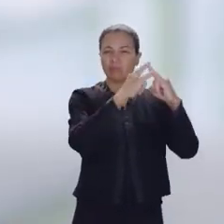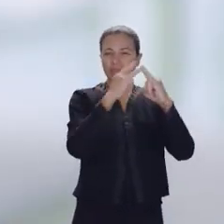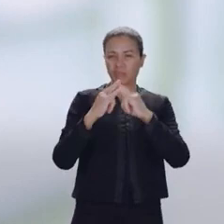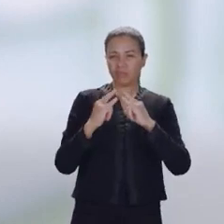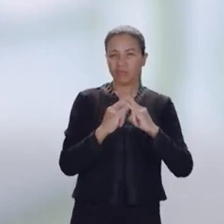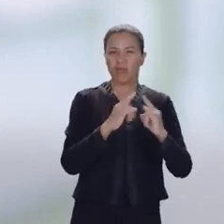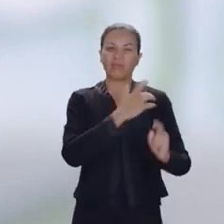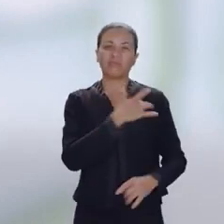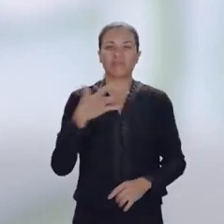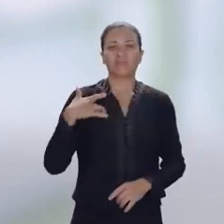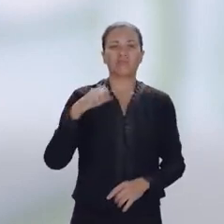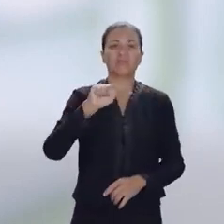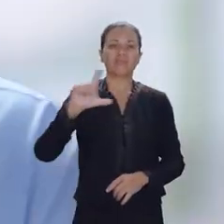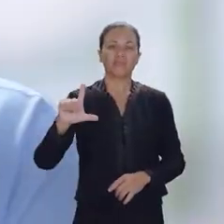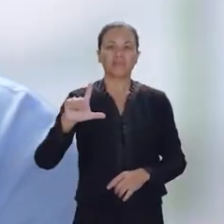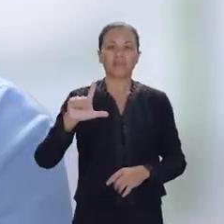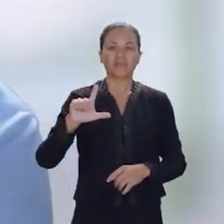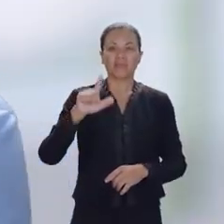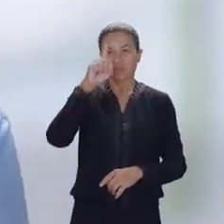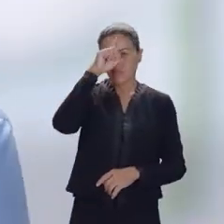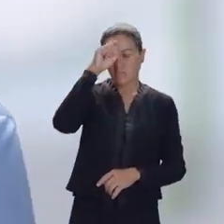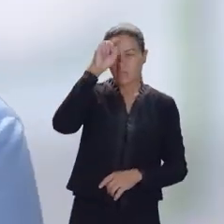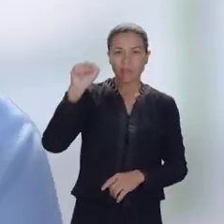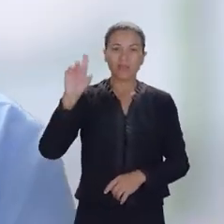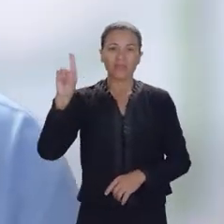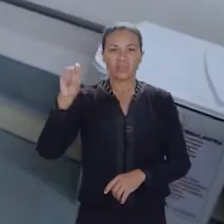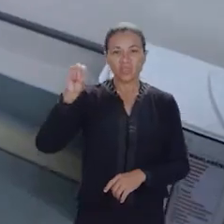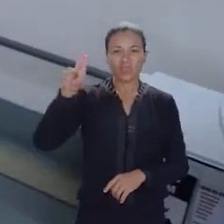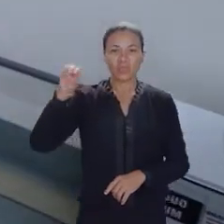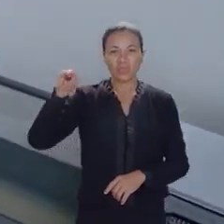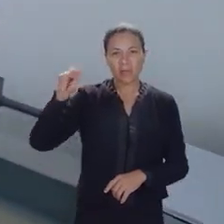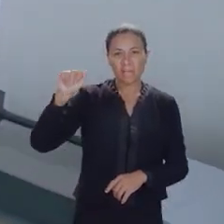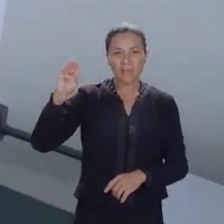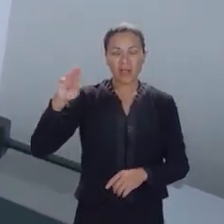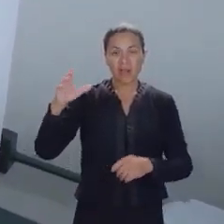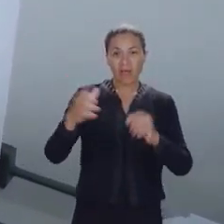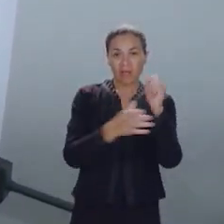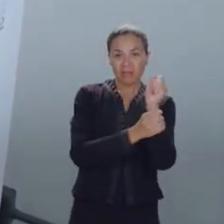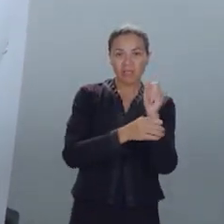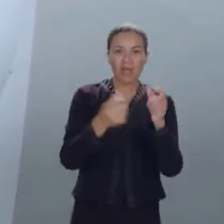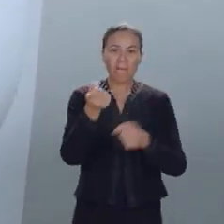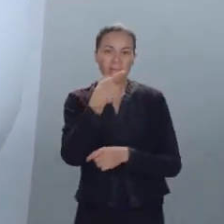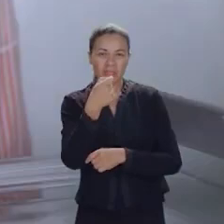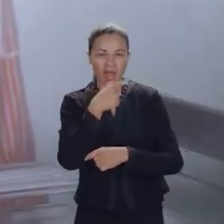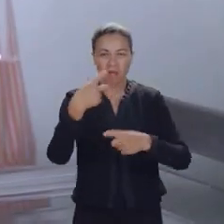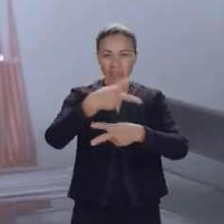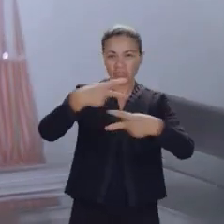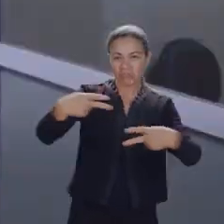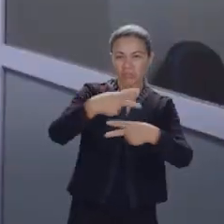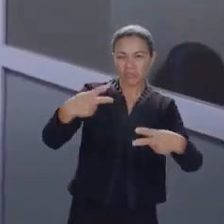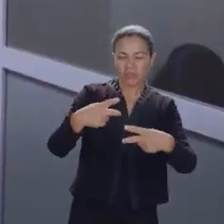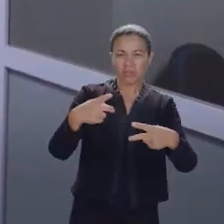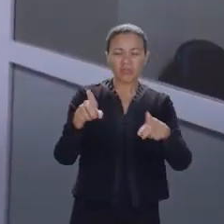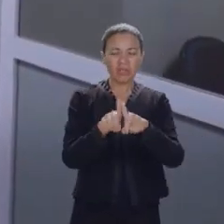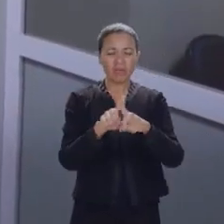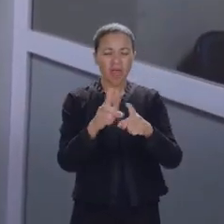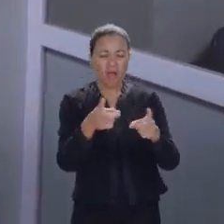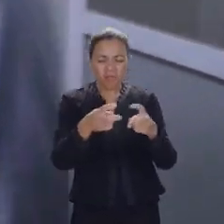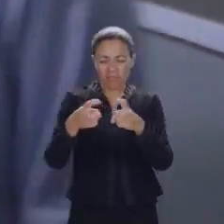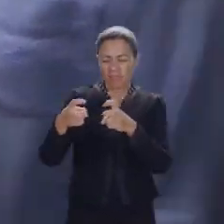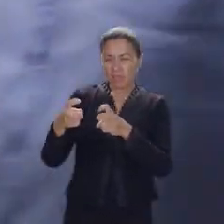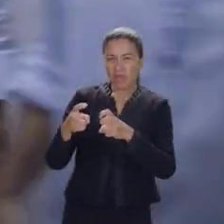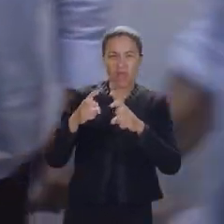instituições de saúde de São Luís. Para o Aldenora Belo, garantimos medicamentos e equipamentos para diagnosticar